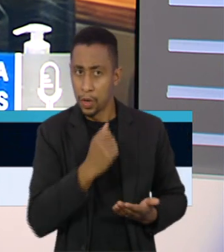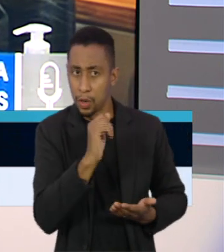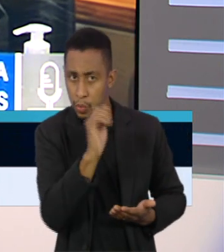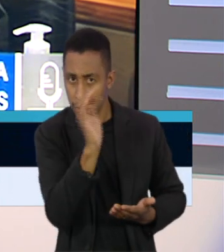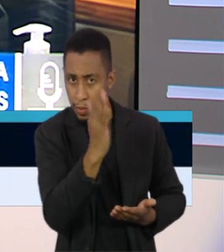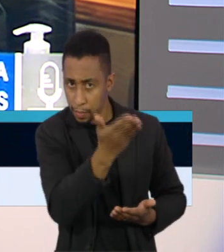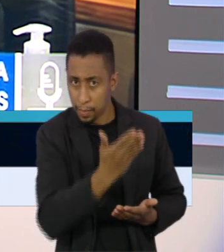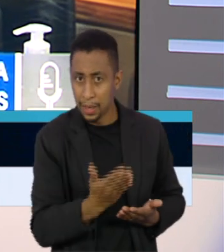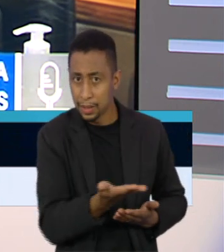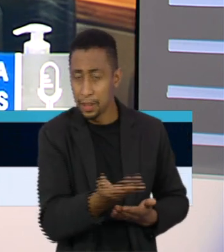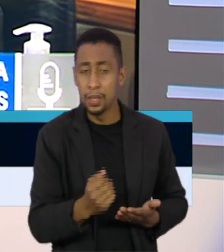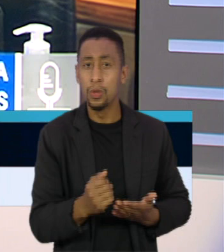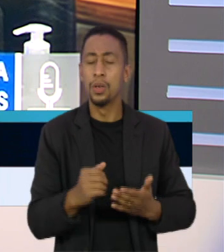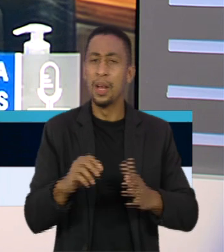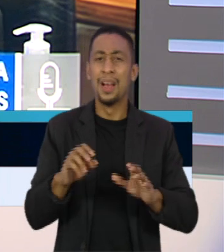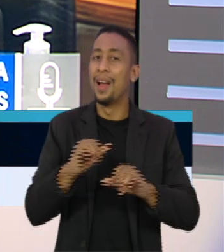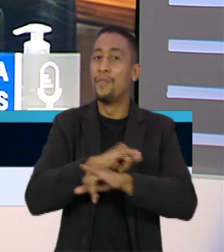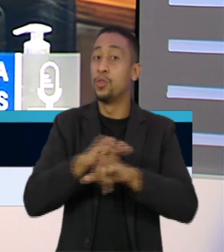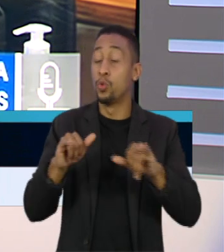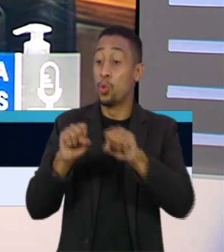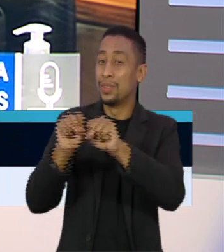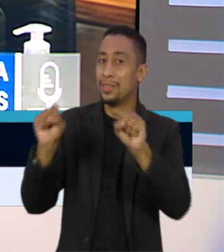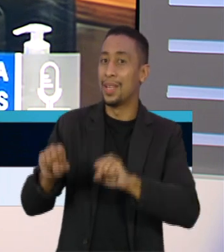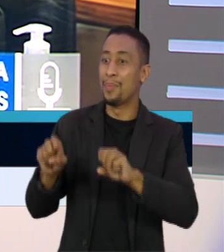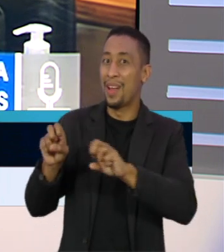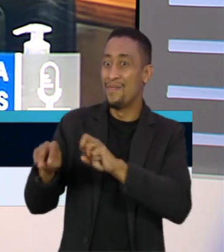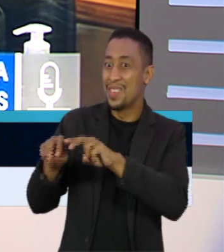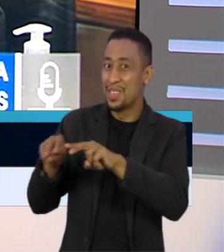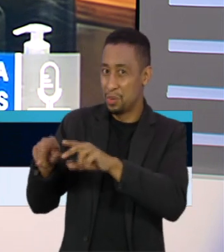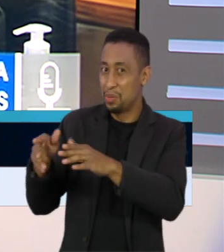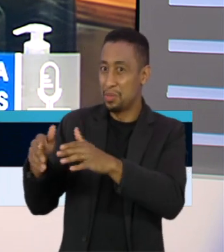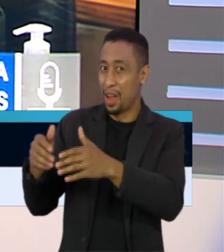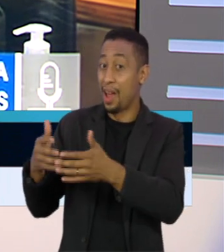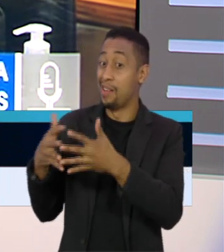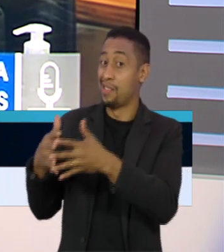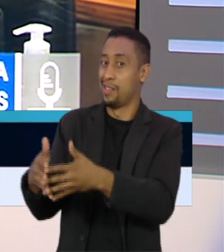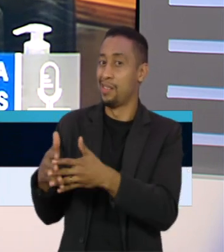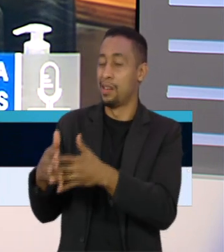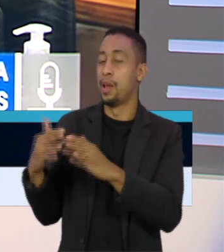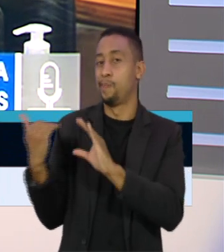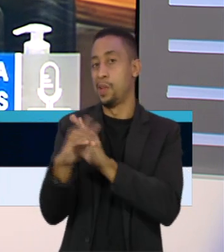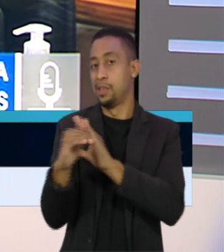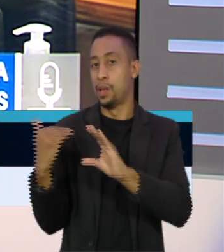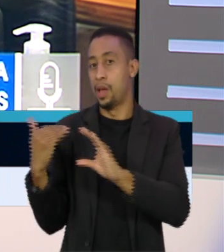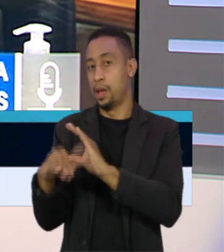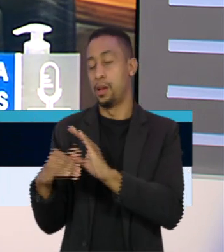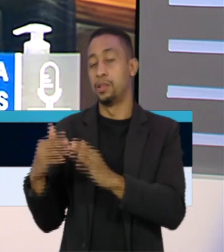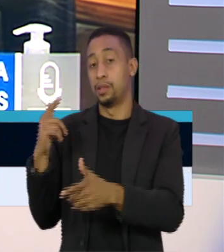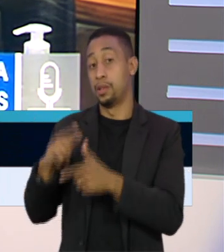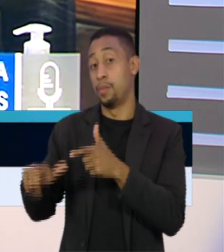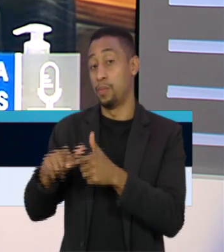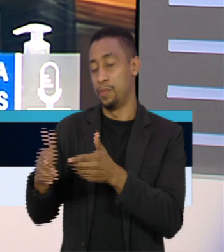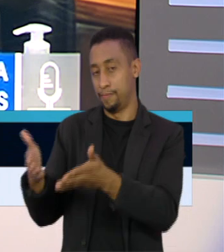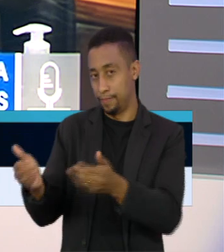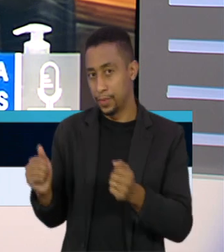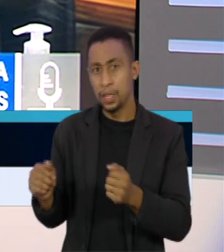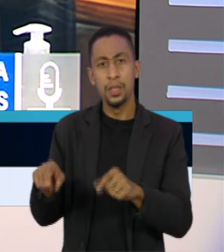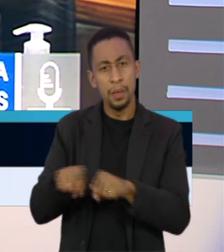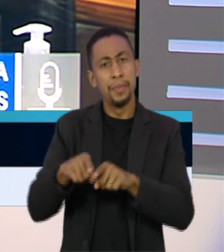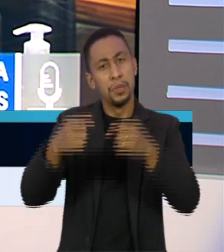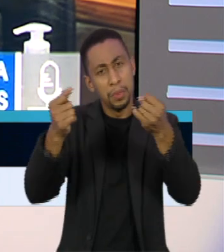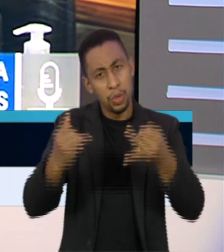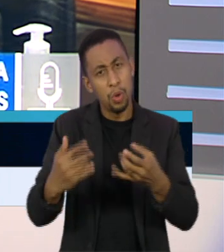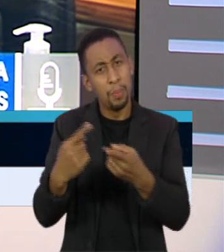ataque de vírus no sistema que afetou o recebimento das mensagens. Franco também explicou o porquê em sua gestão foram